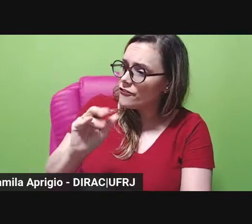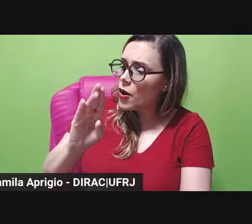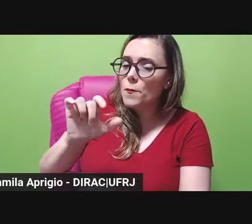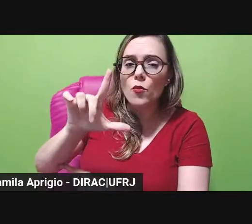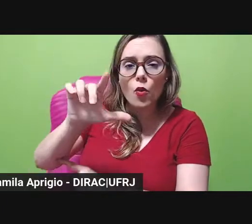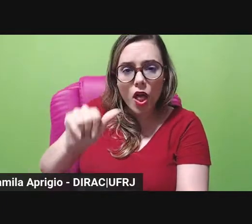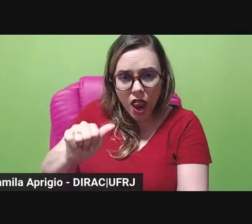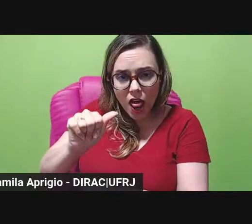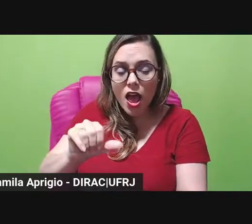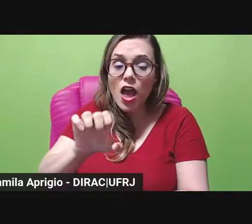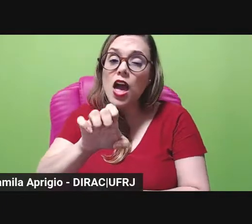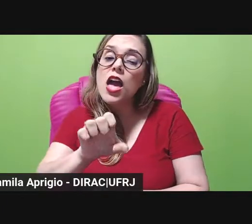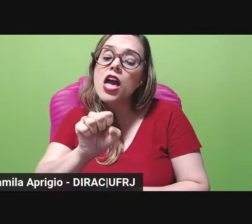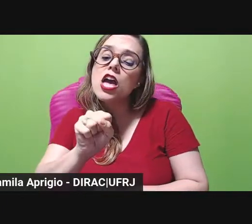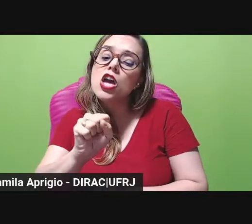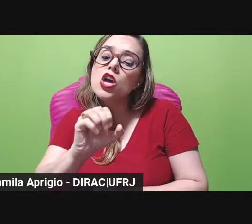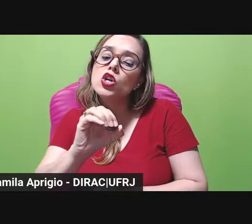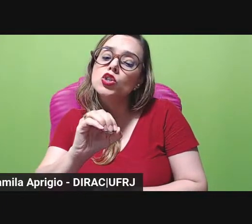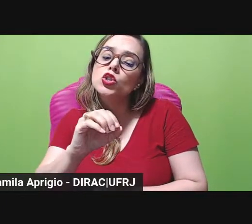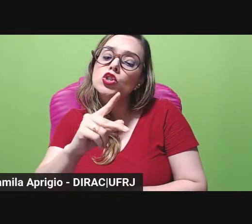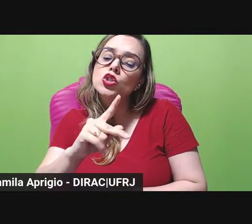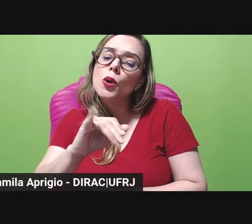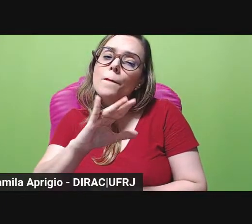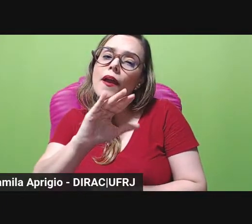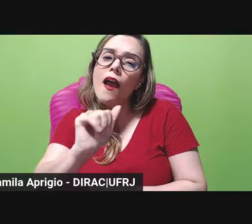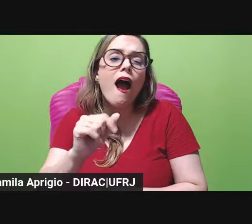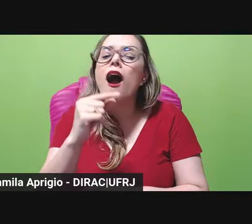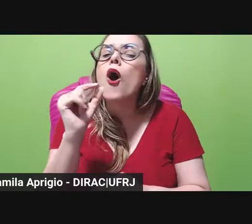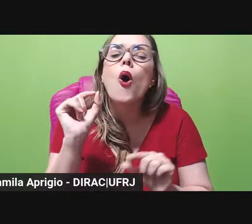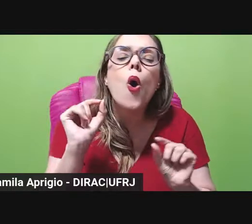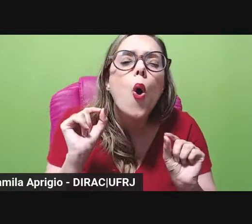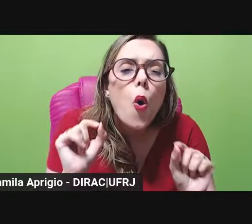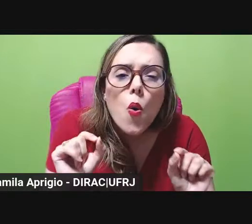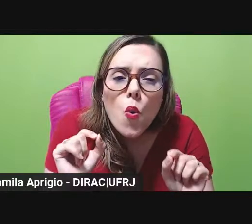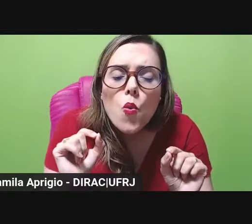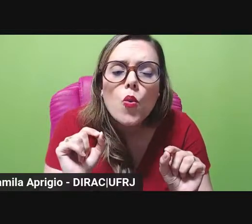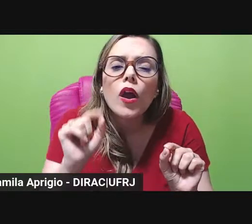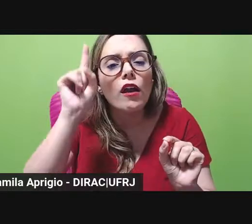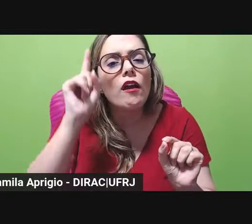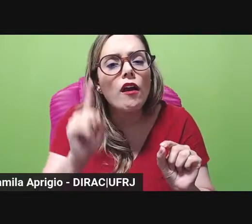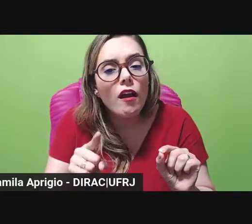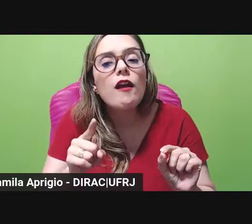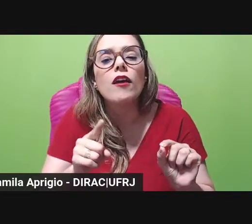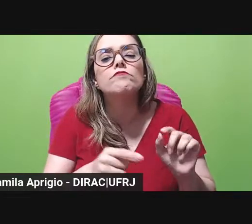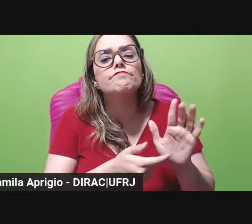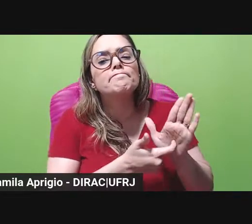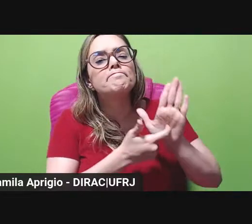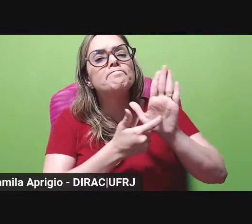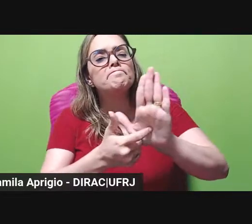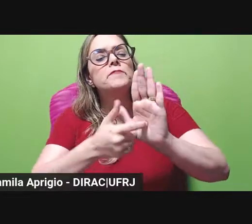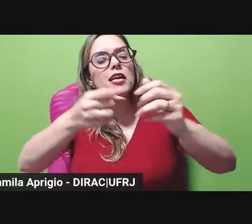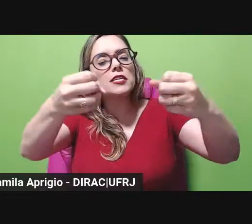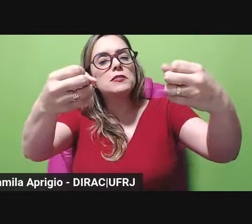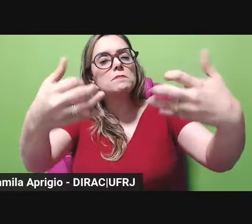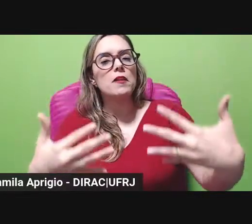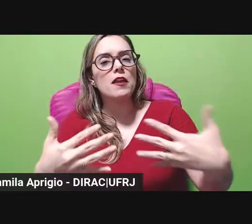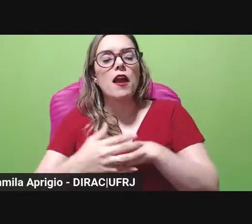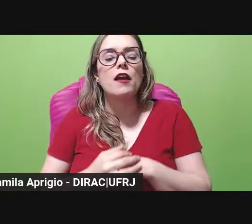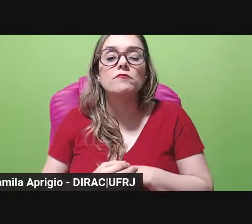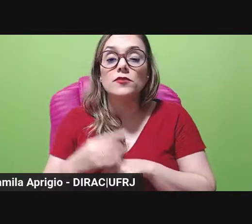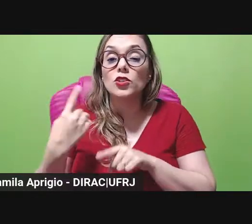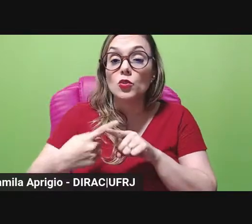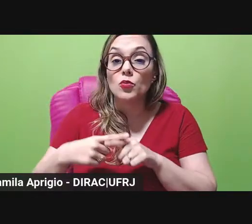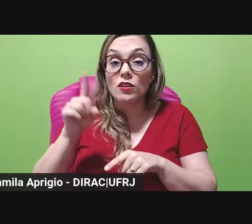aí no título da minha fala Percursos da Fábula Exópica do Gênero Literário ao Código